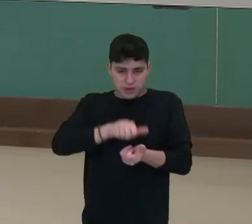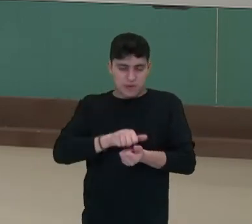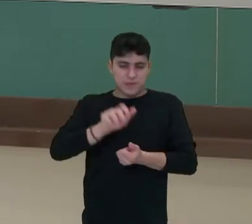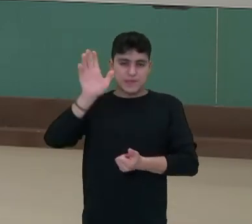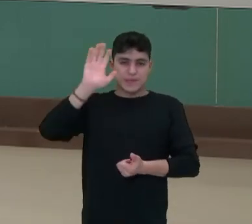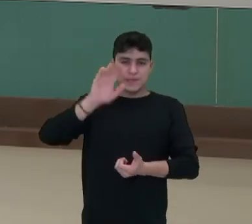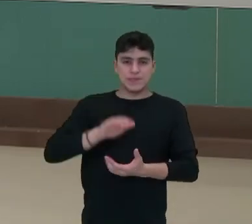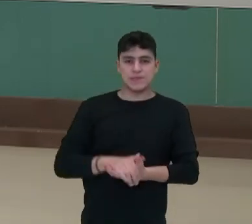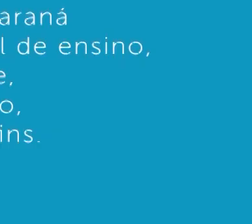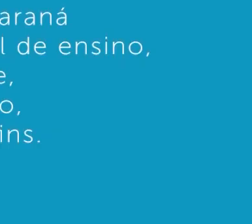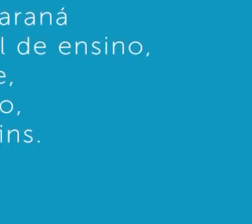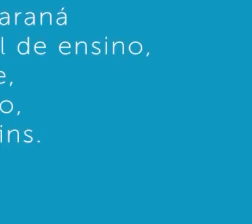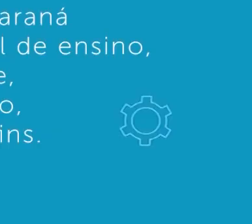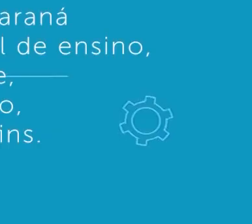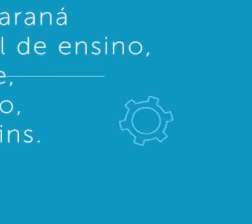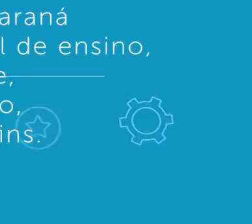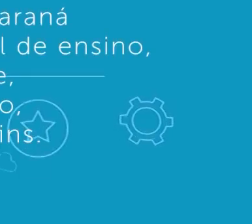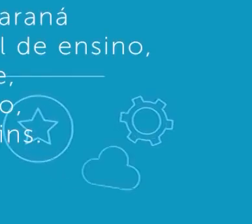breve!